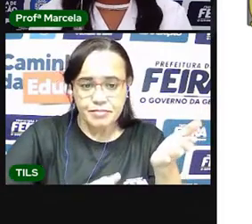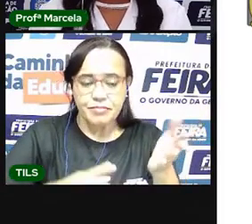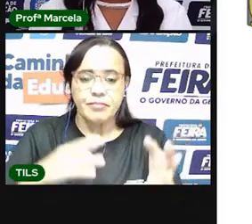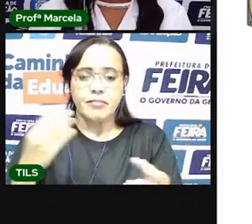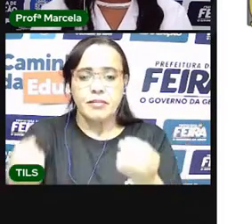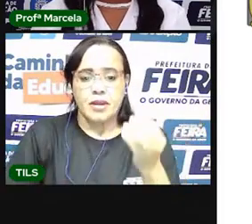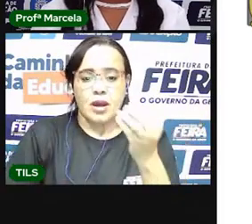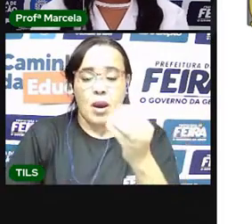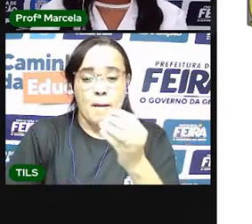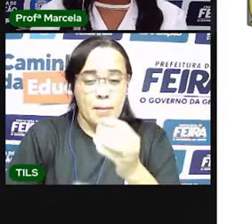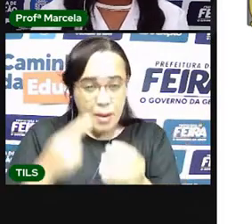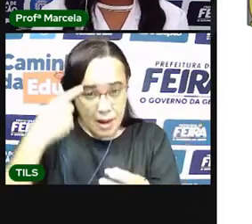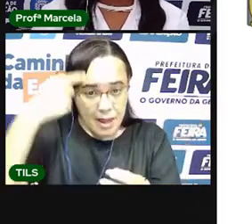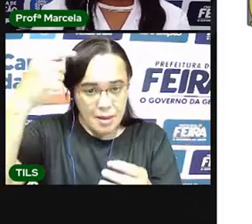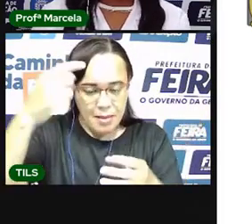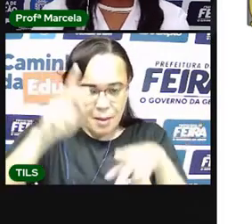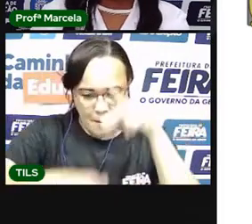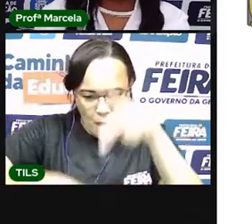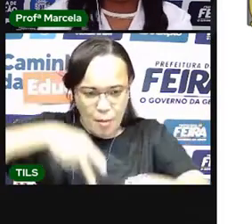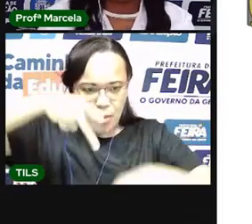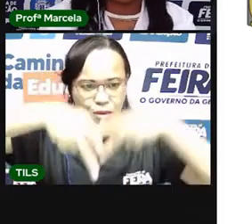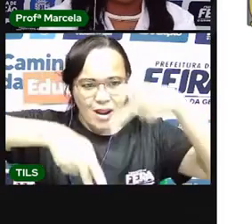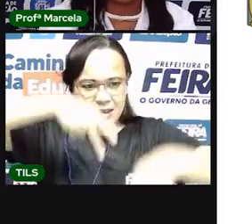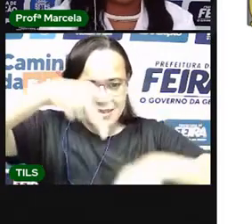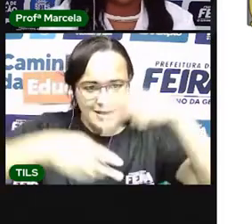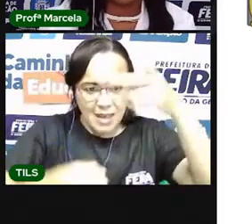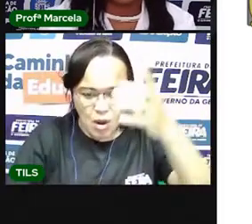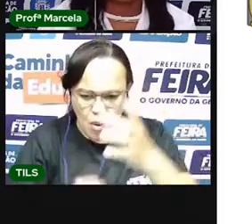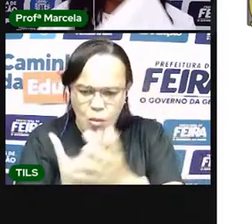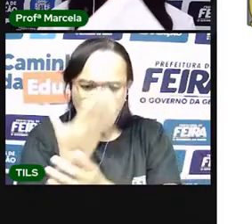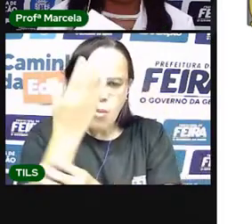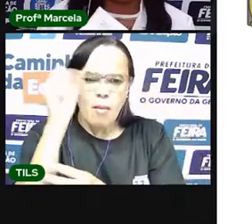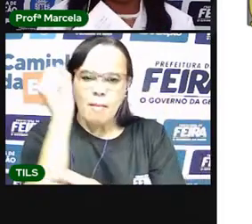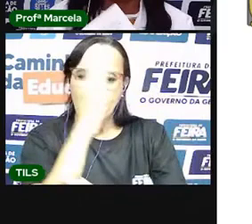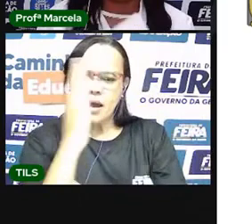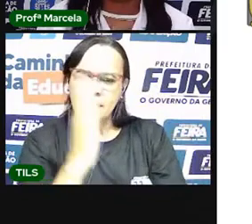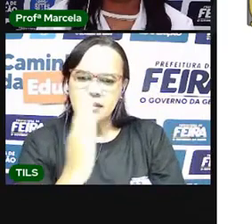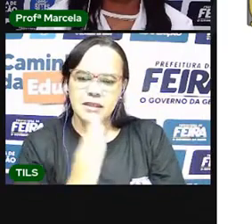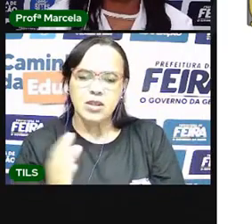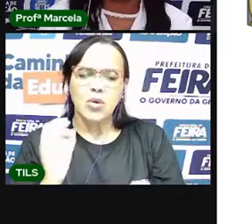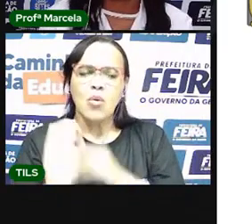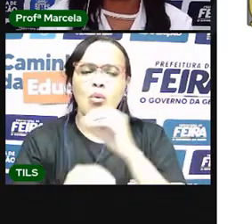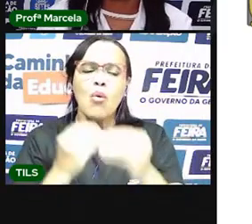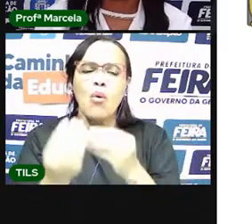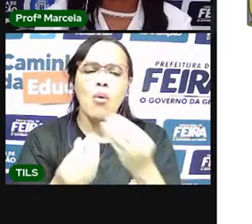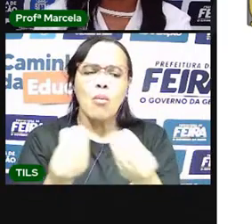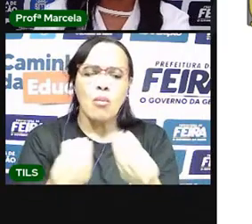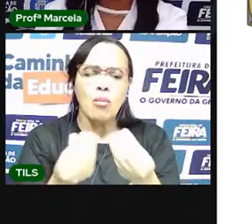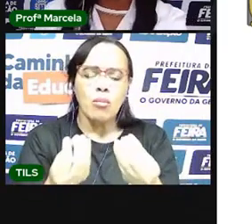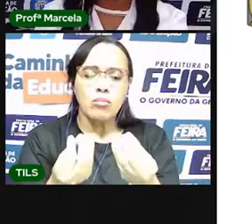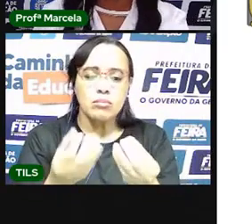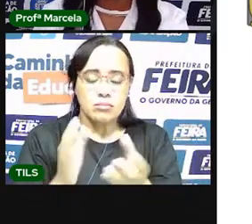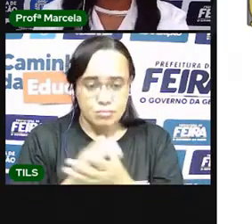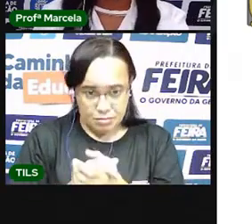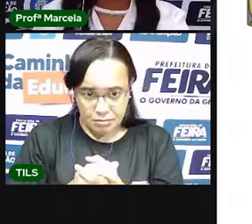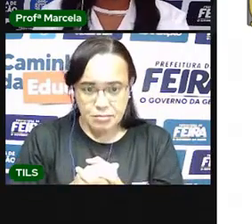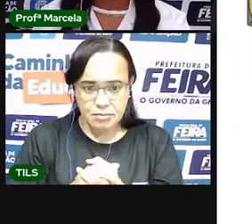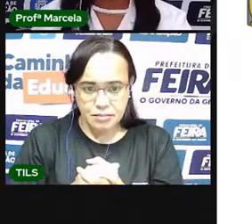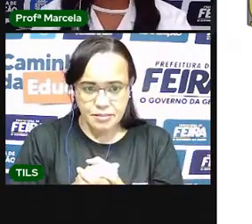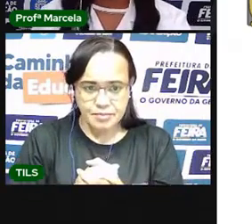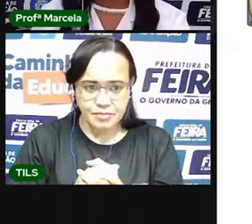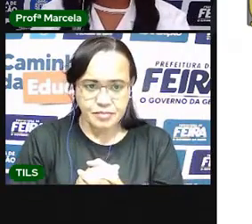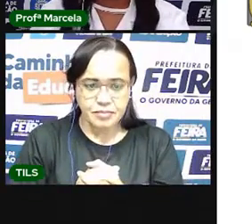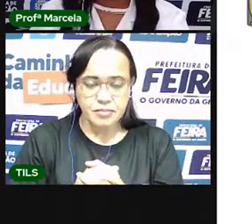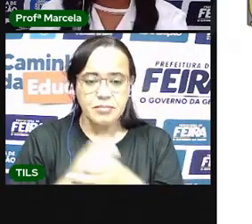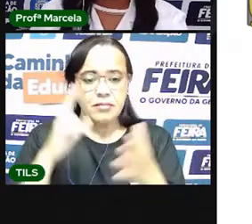do povo brasileiro. Aquela atividade impressa que você já está com ela aí separada na sua mão. Vou